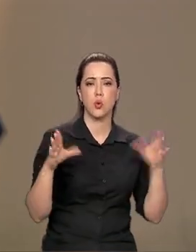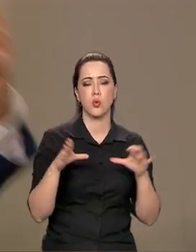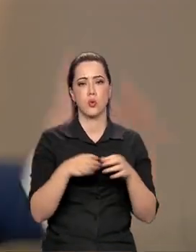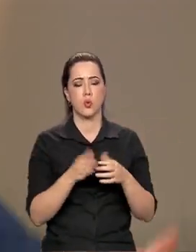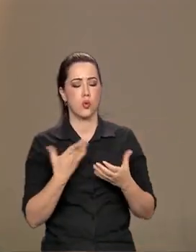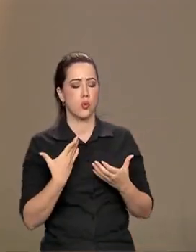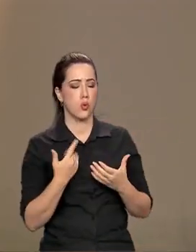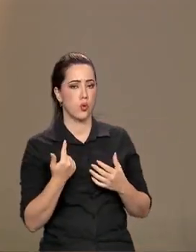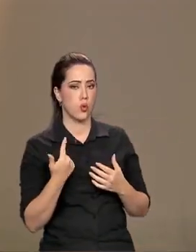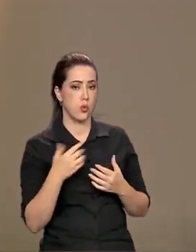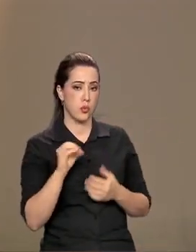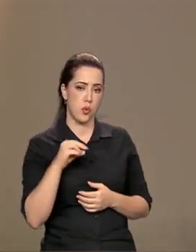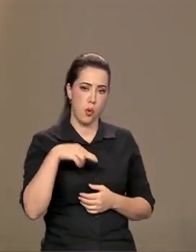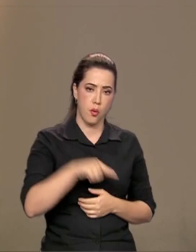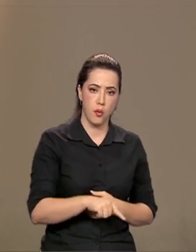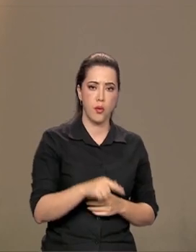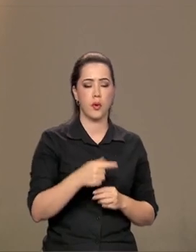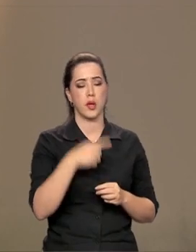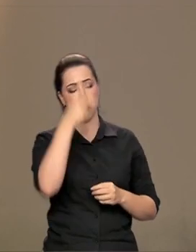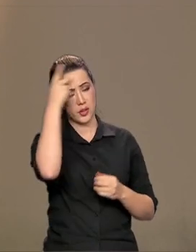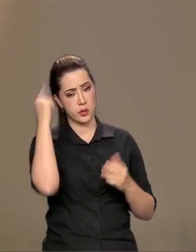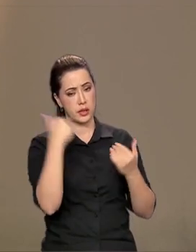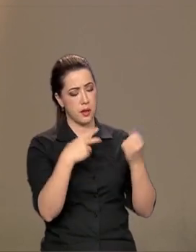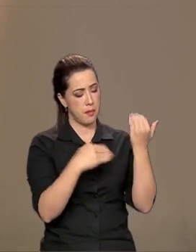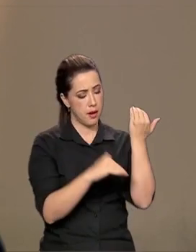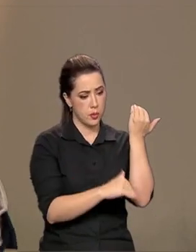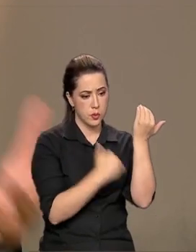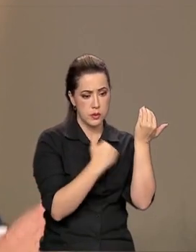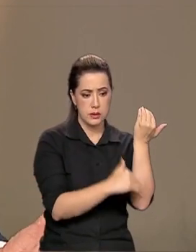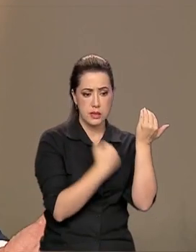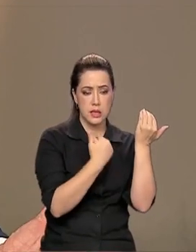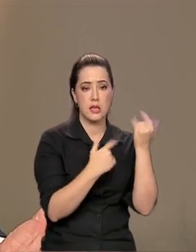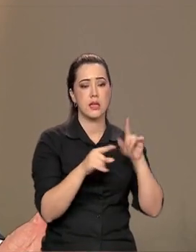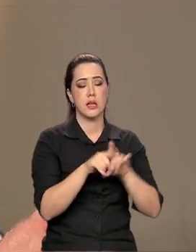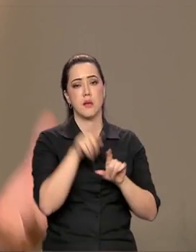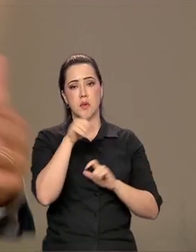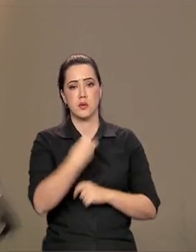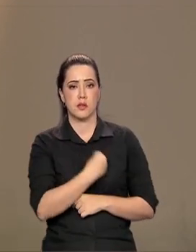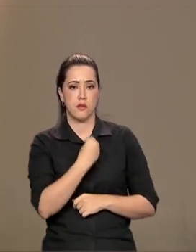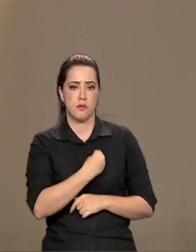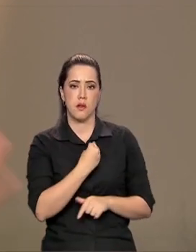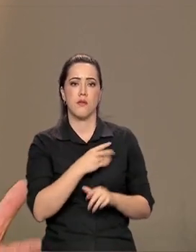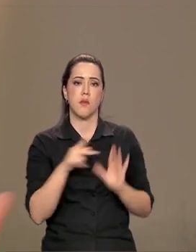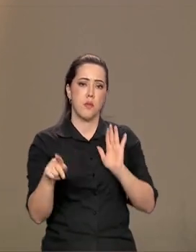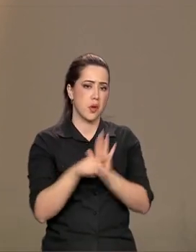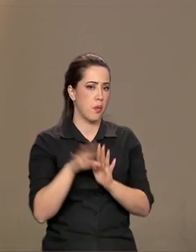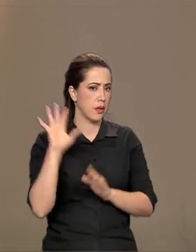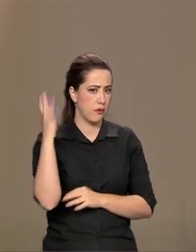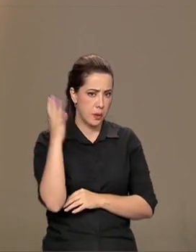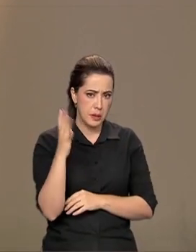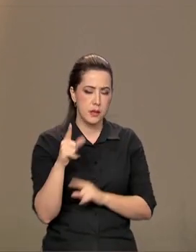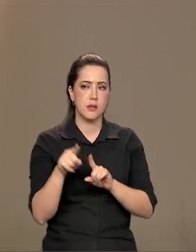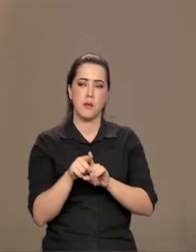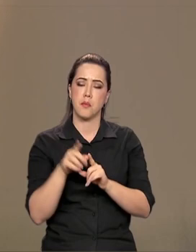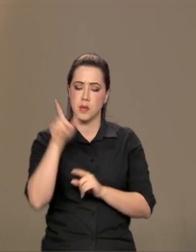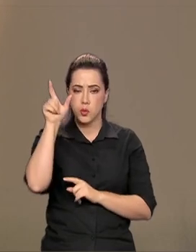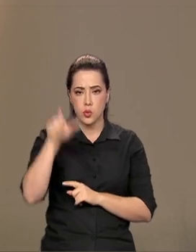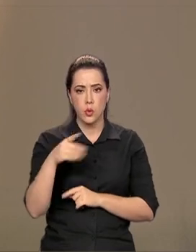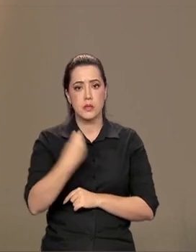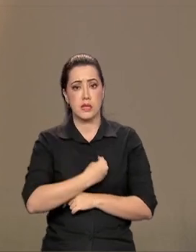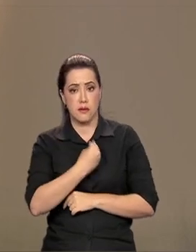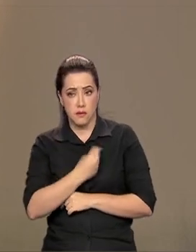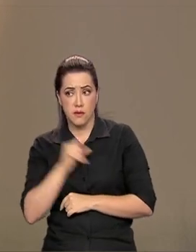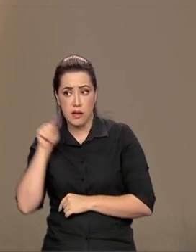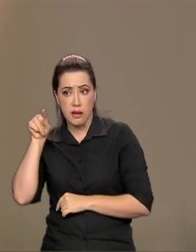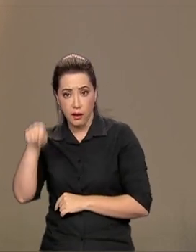seringueiros, operários, trabalhadores, as pessoas que vivem da floresta, as pessoas que interagem com a floresta. Então,